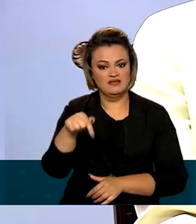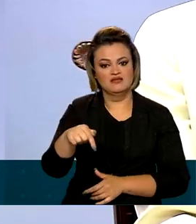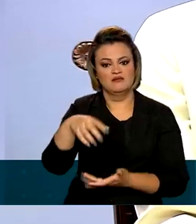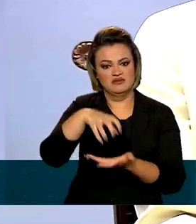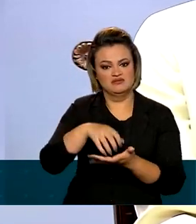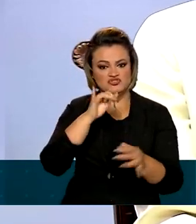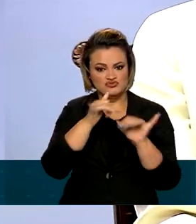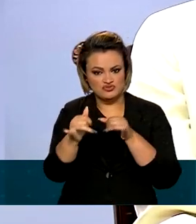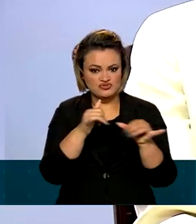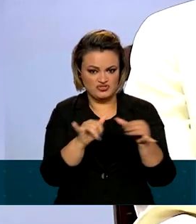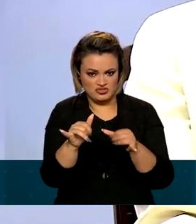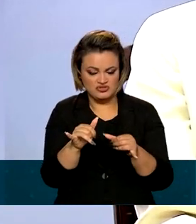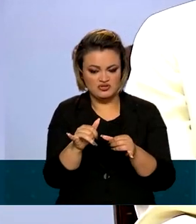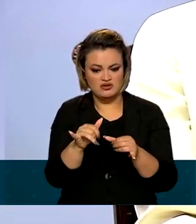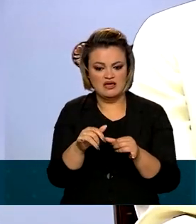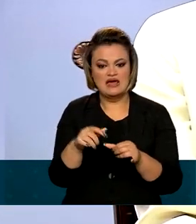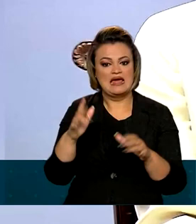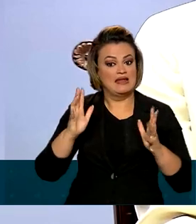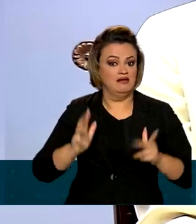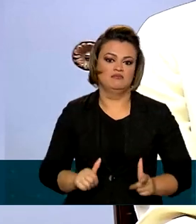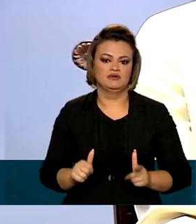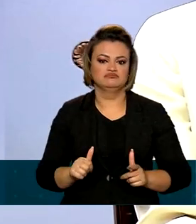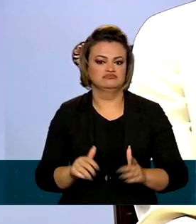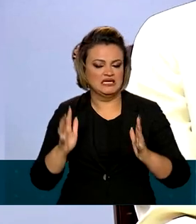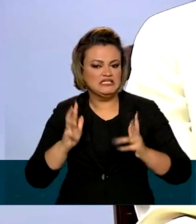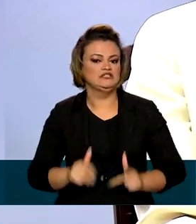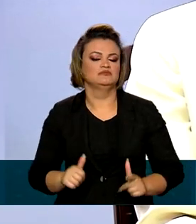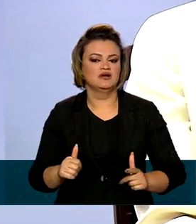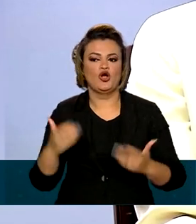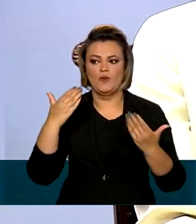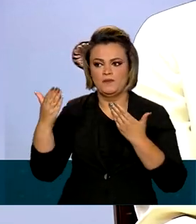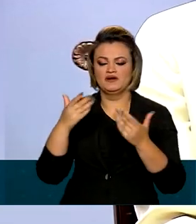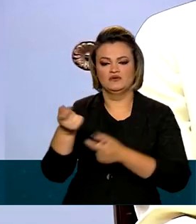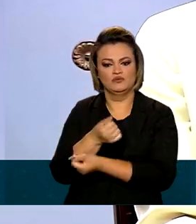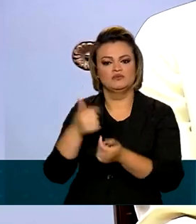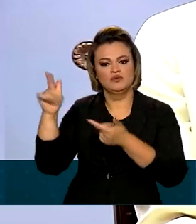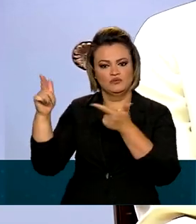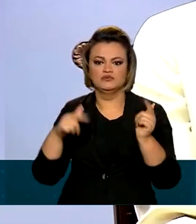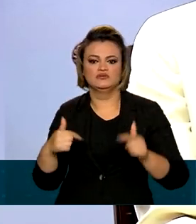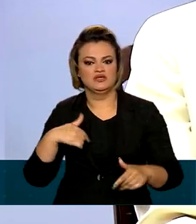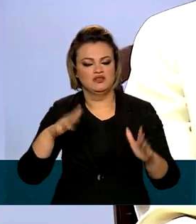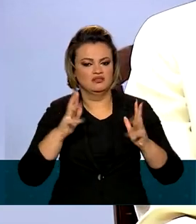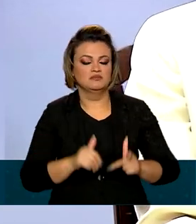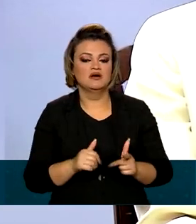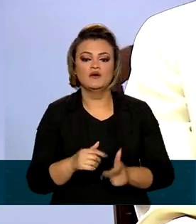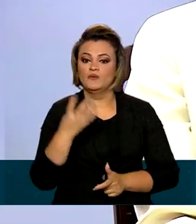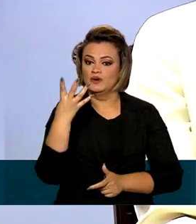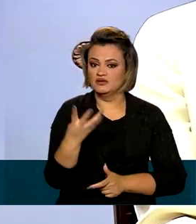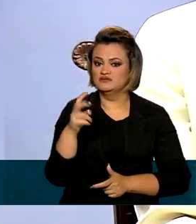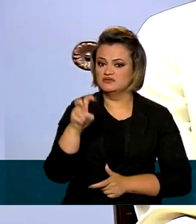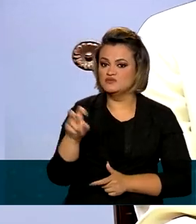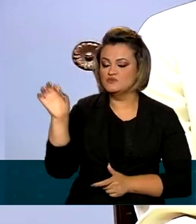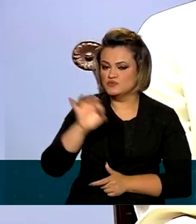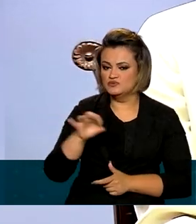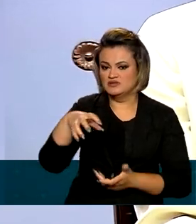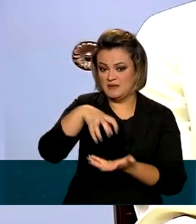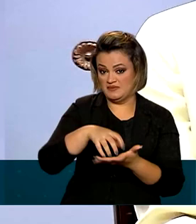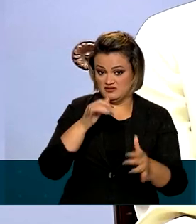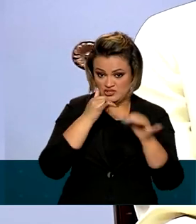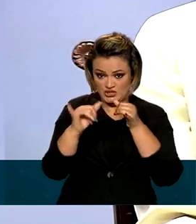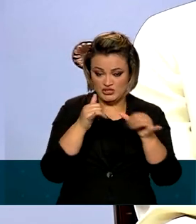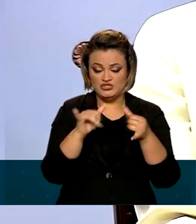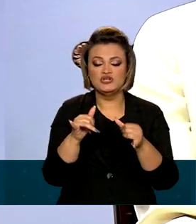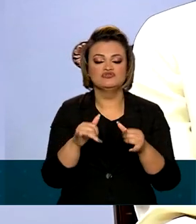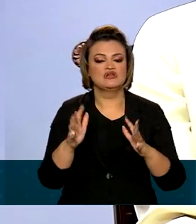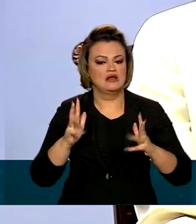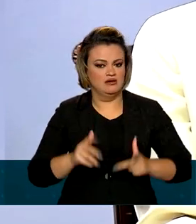energética é uma das mais limpas do mundo, das grandes economias, pelo menos. 45% da nossa matriz energética